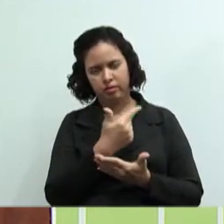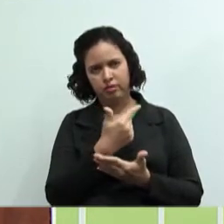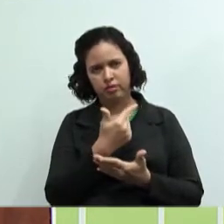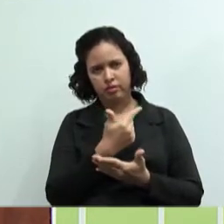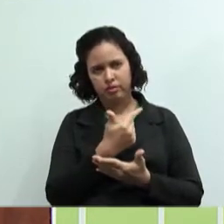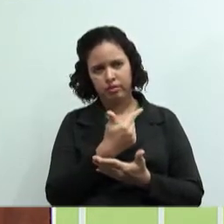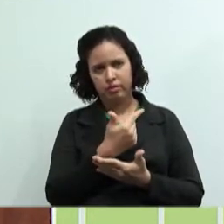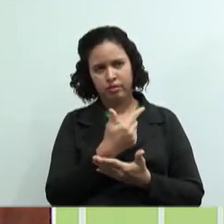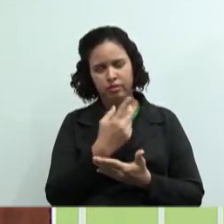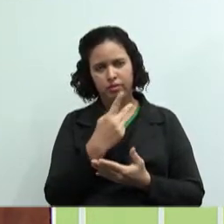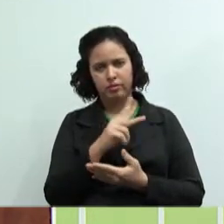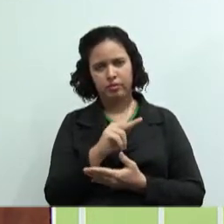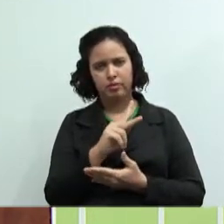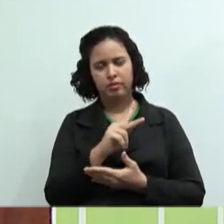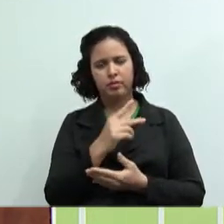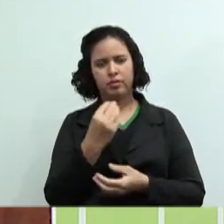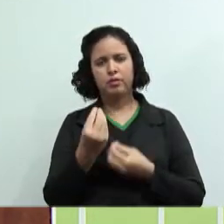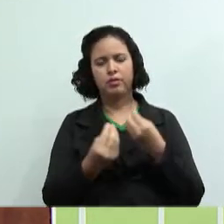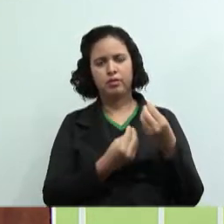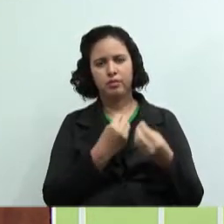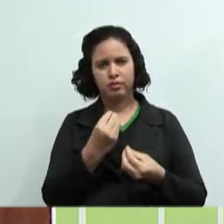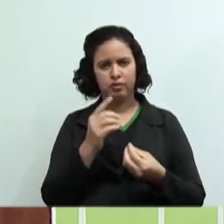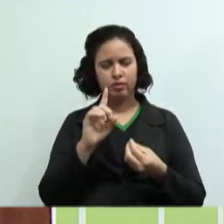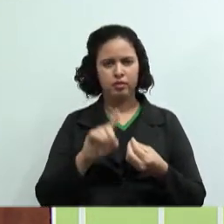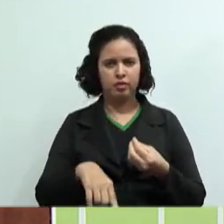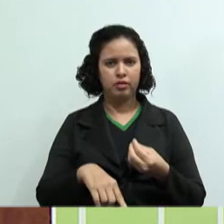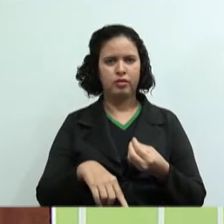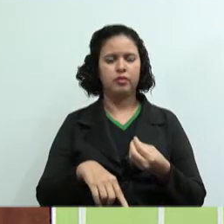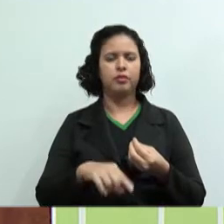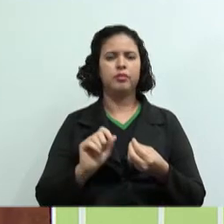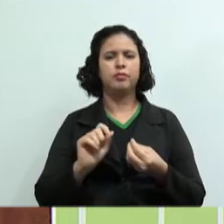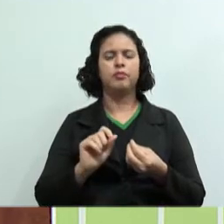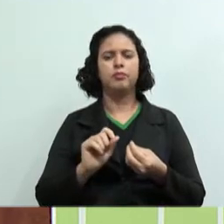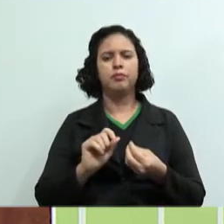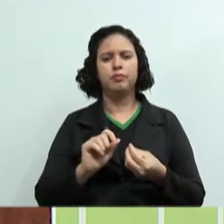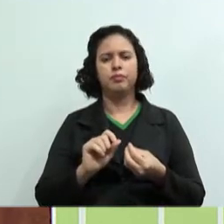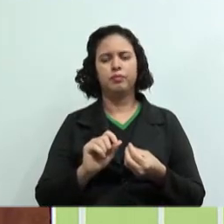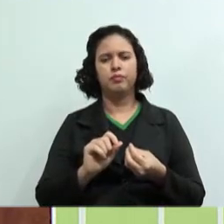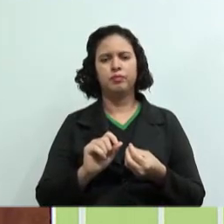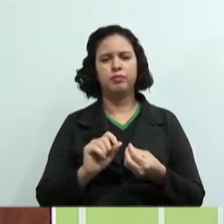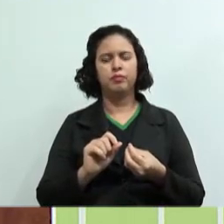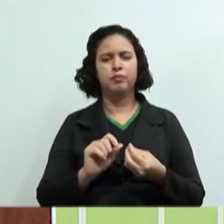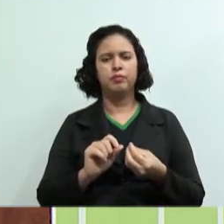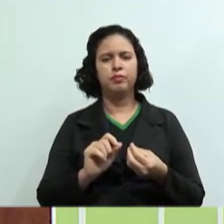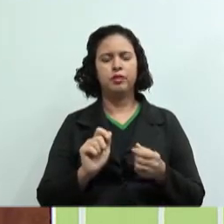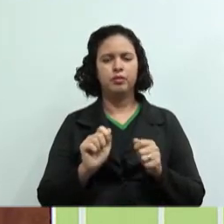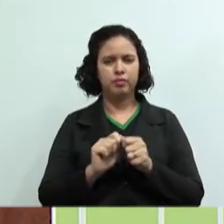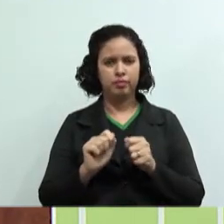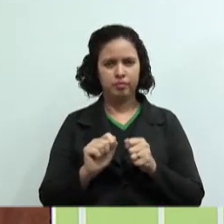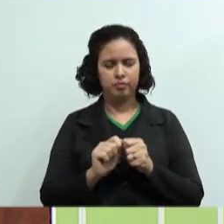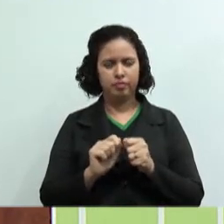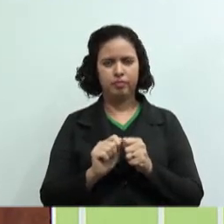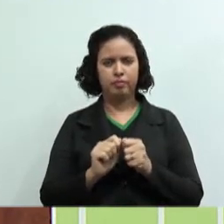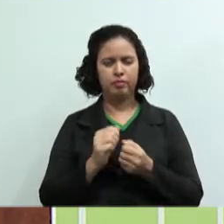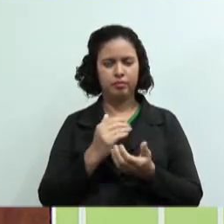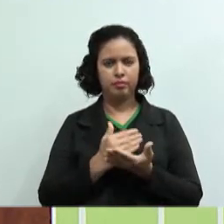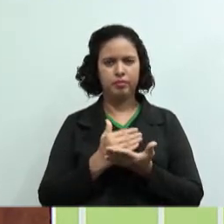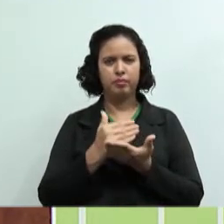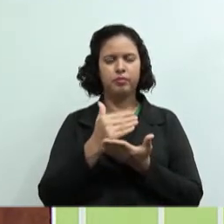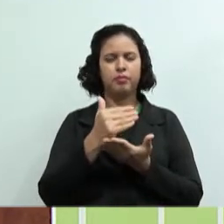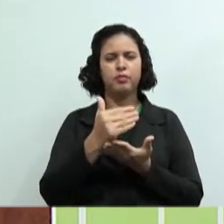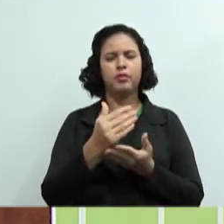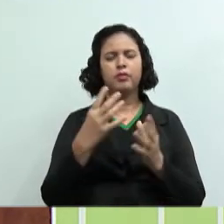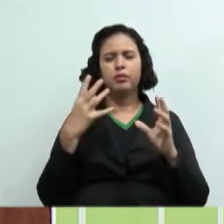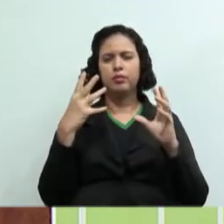Lá na aula 2 eu expliquei como é que funciona a reserva legal, a RATs, está certo? Para vocês fazerem o quê? Porque a partir disso aí, fez